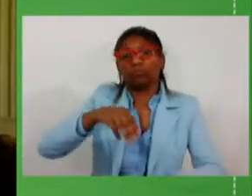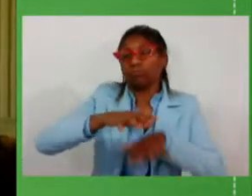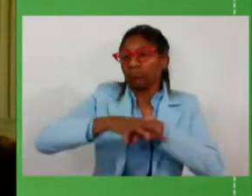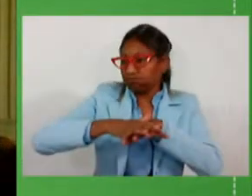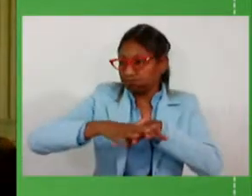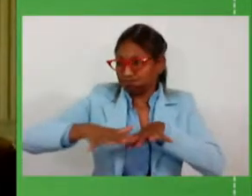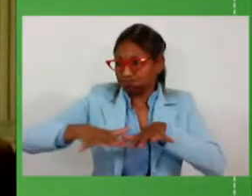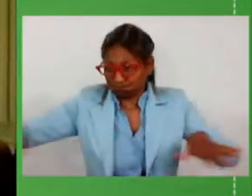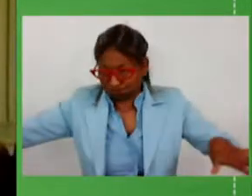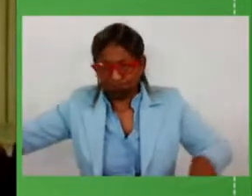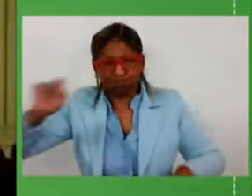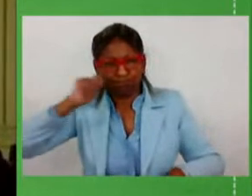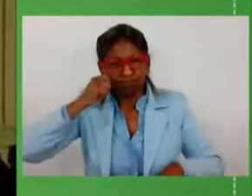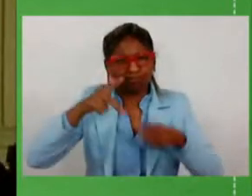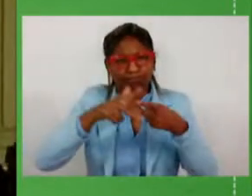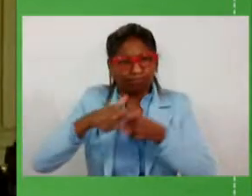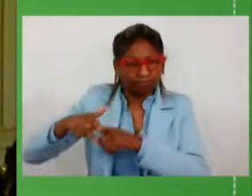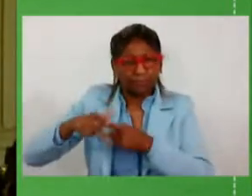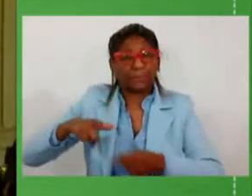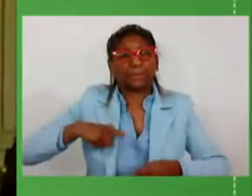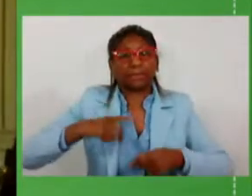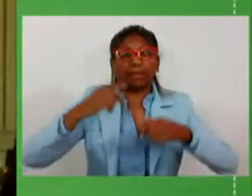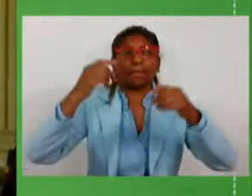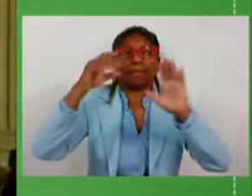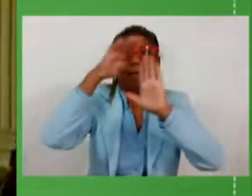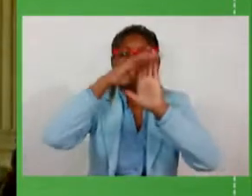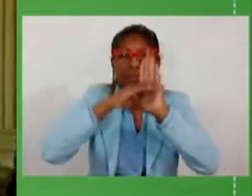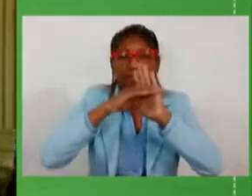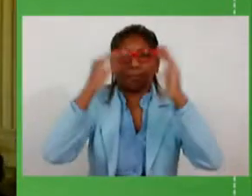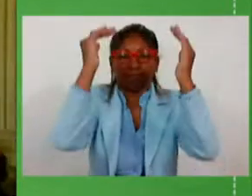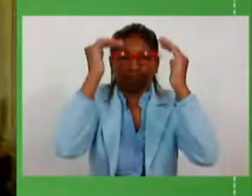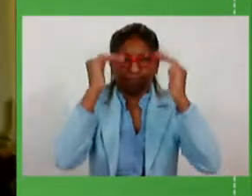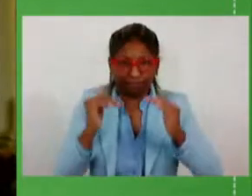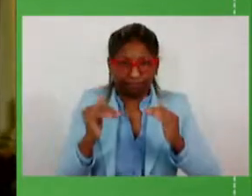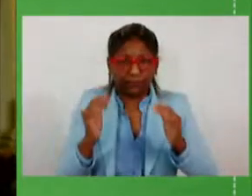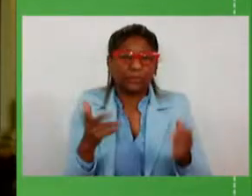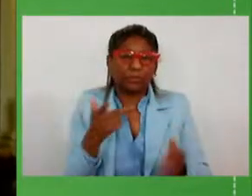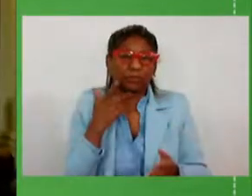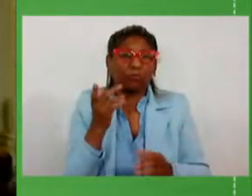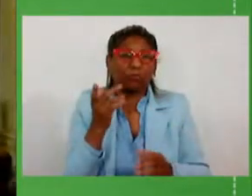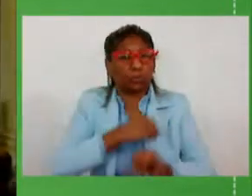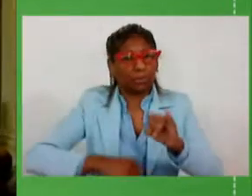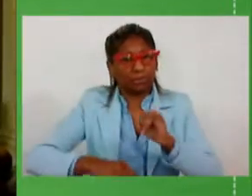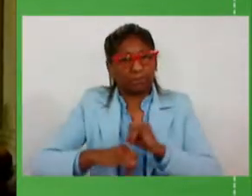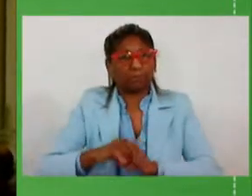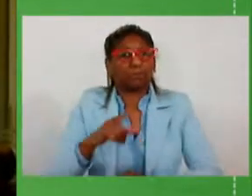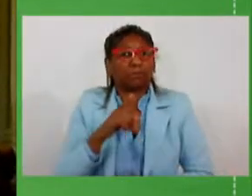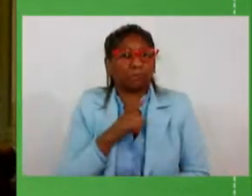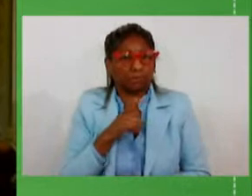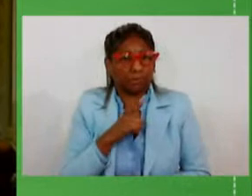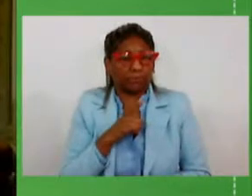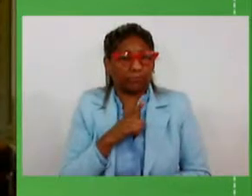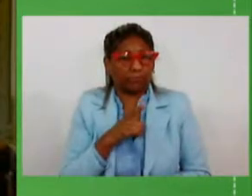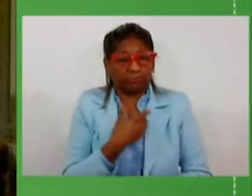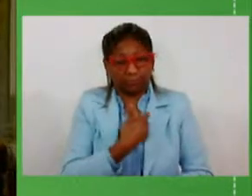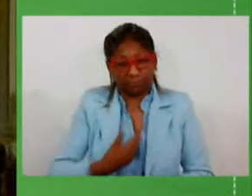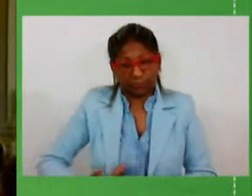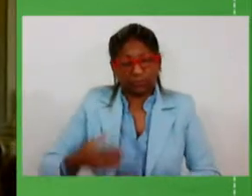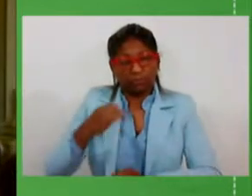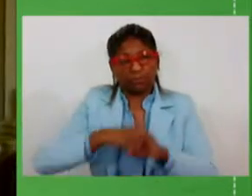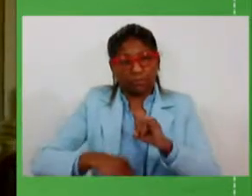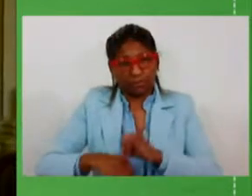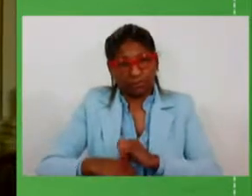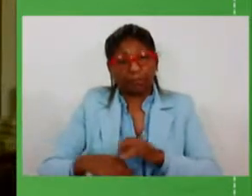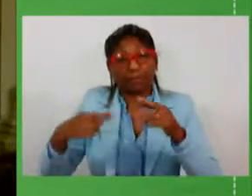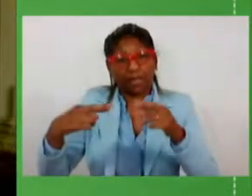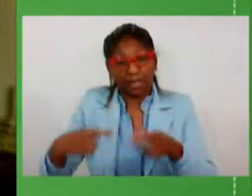recuperadas que estão aqui elencadas conforme já dissemos tudo disponível também nas redes do governo na região funcional